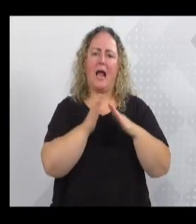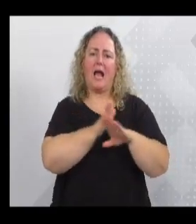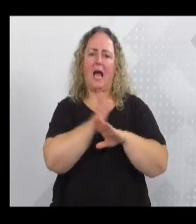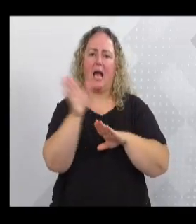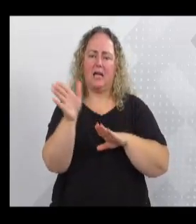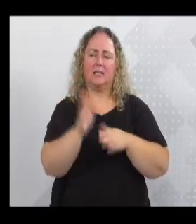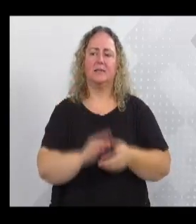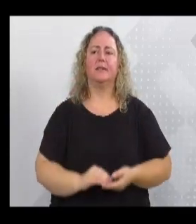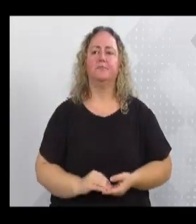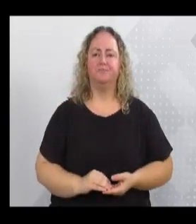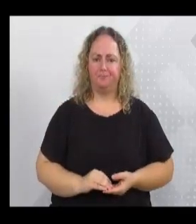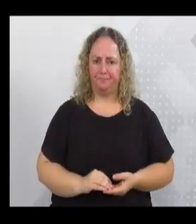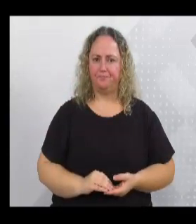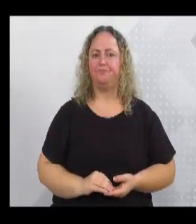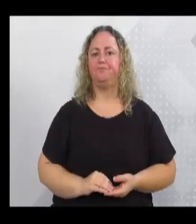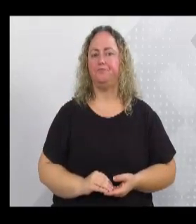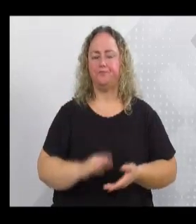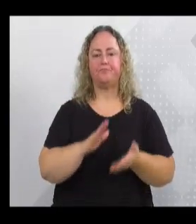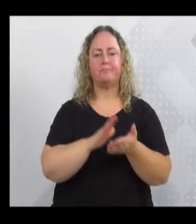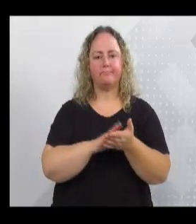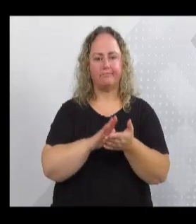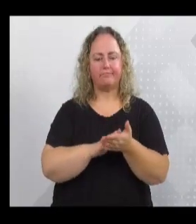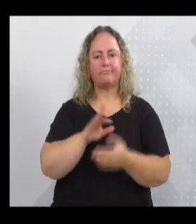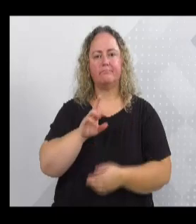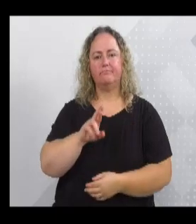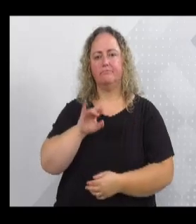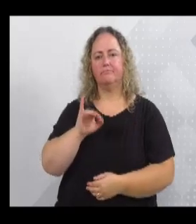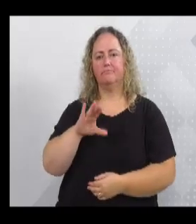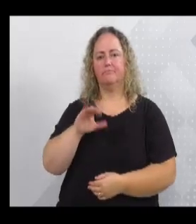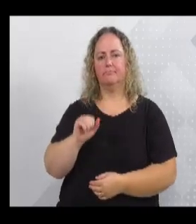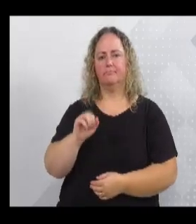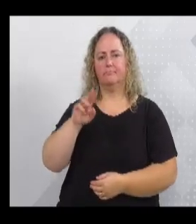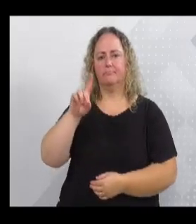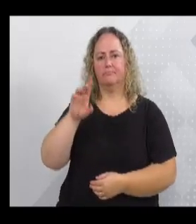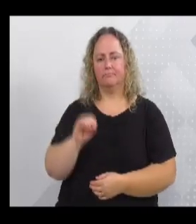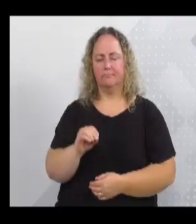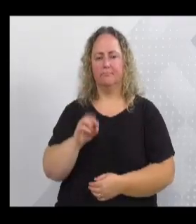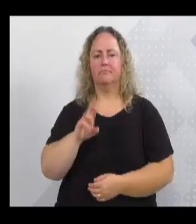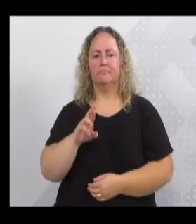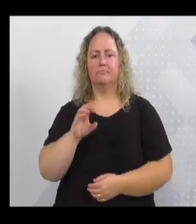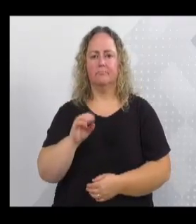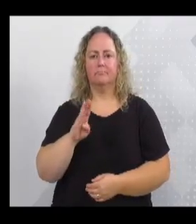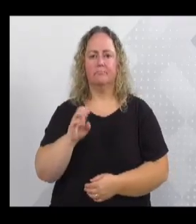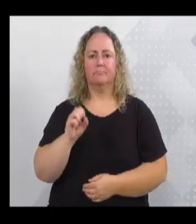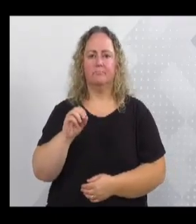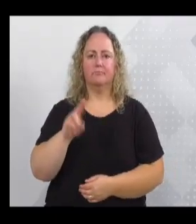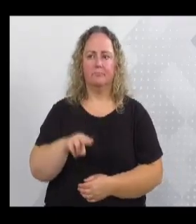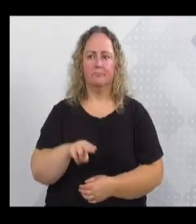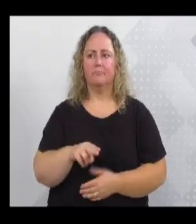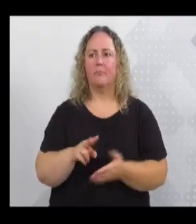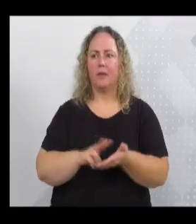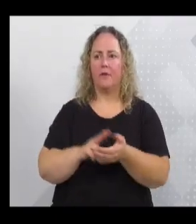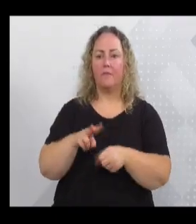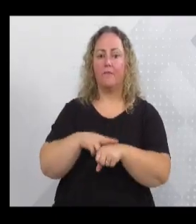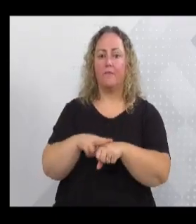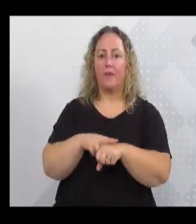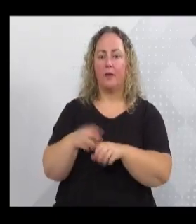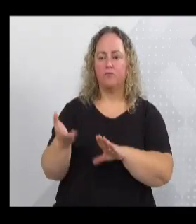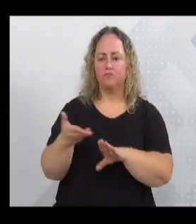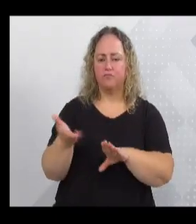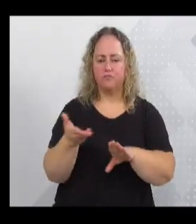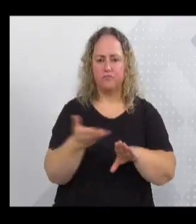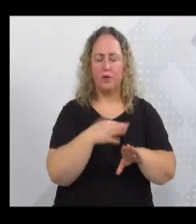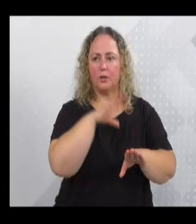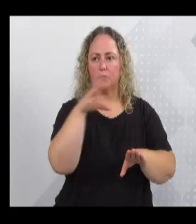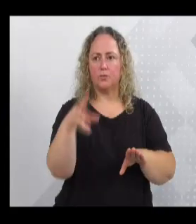diretor, ao secretário Ricardinho, por ter feito a roçada de toda a Beira-Rio. Vai continuar na segunda-feira ainda